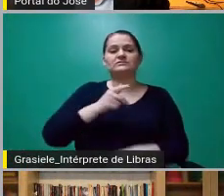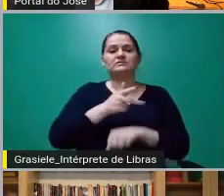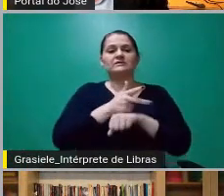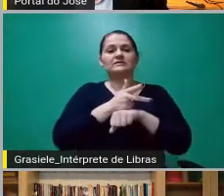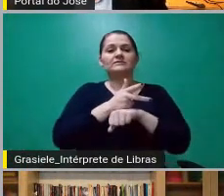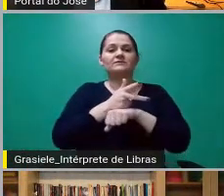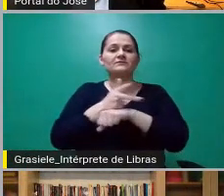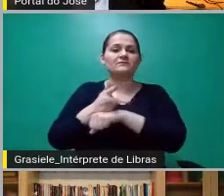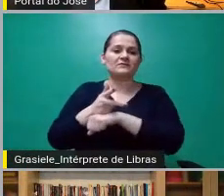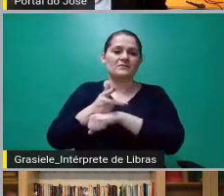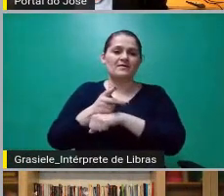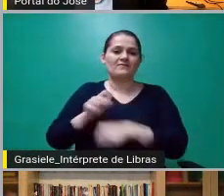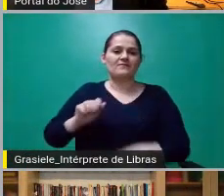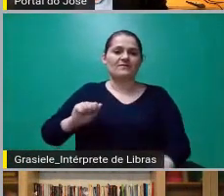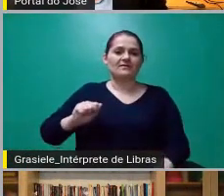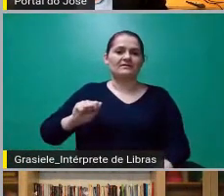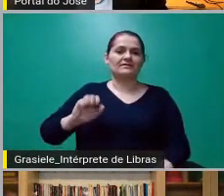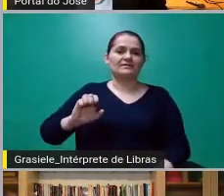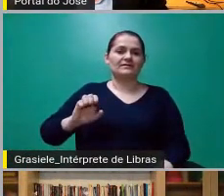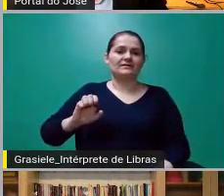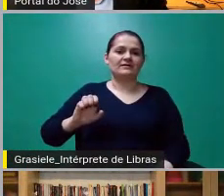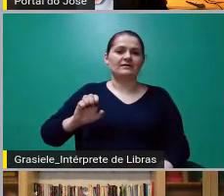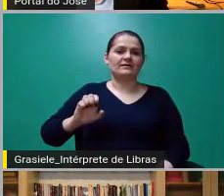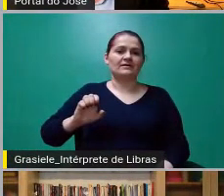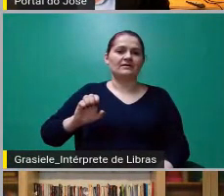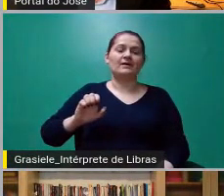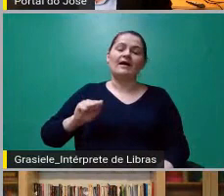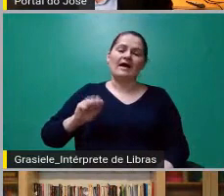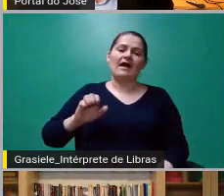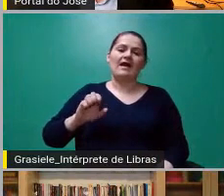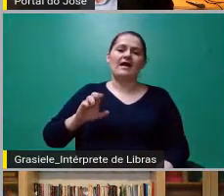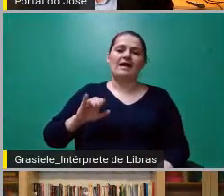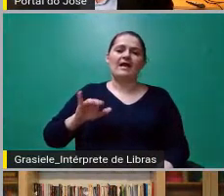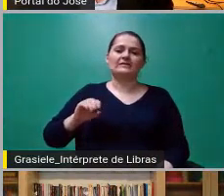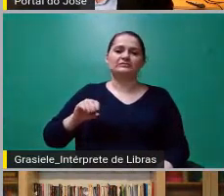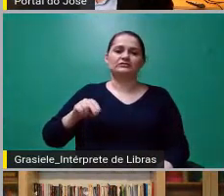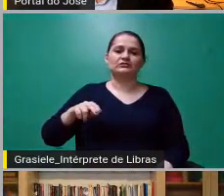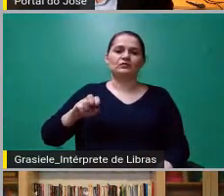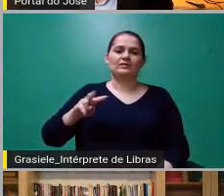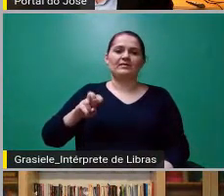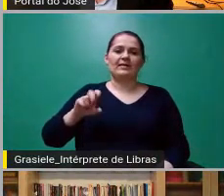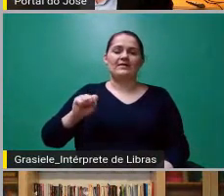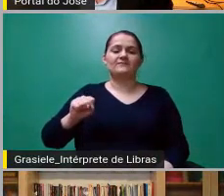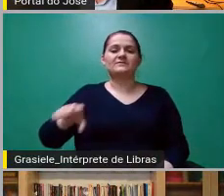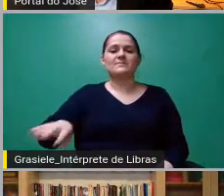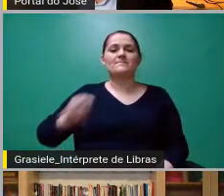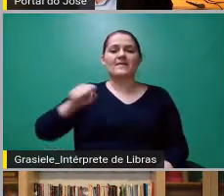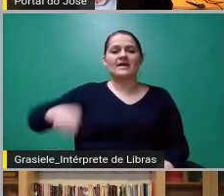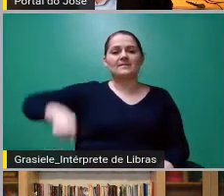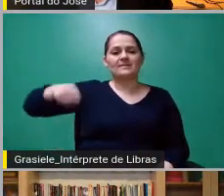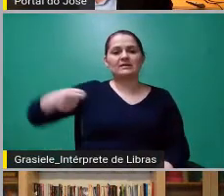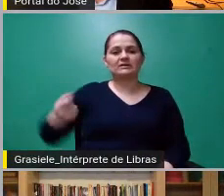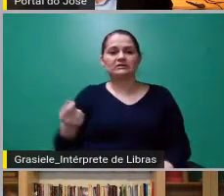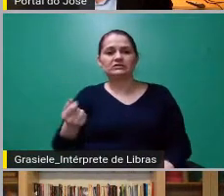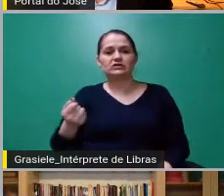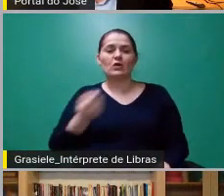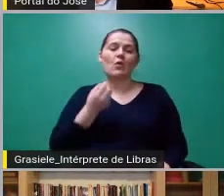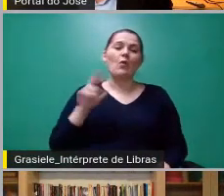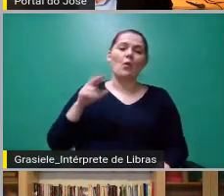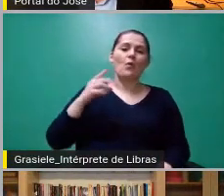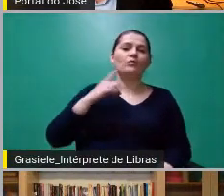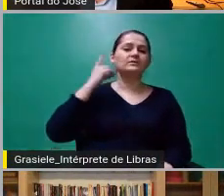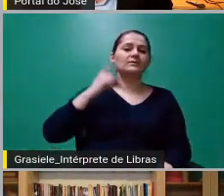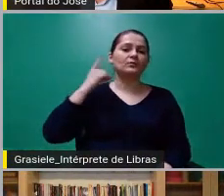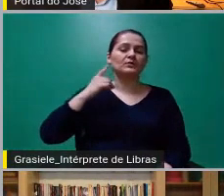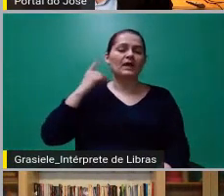Aécio Neves pegando uma maleta de dinheiro da mão do primo ou um deputado andando pela rua e desfilando com uma mala cheia de dólares